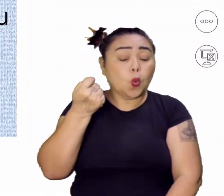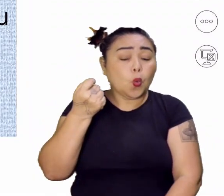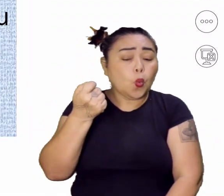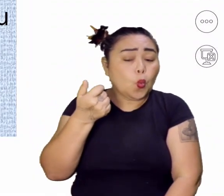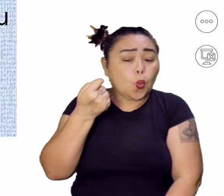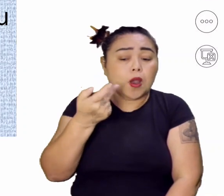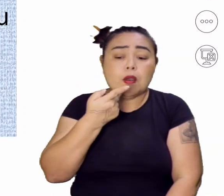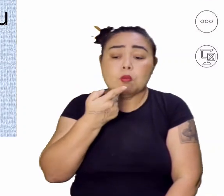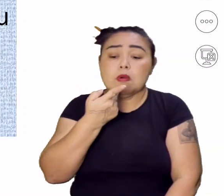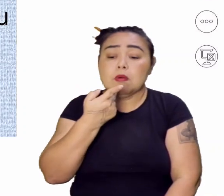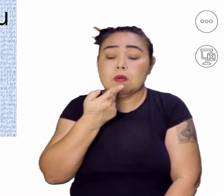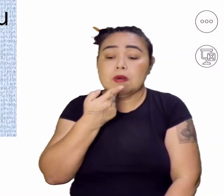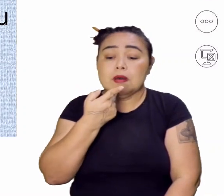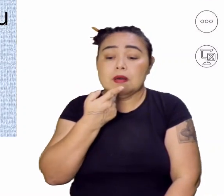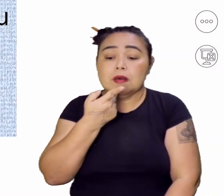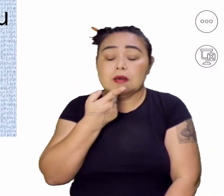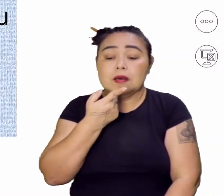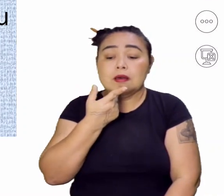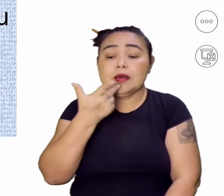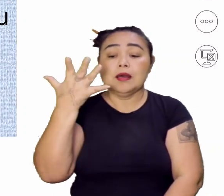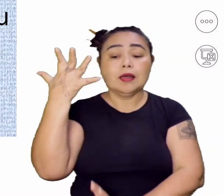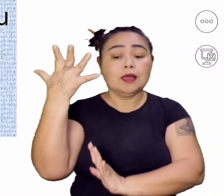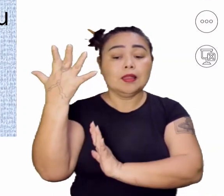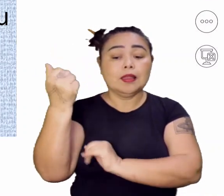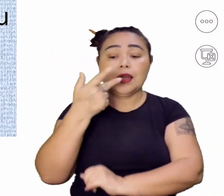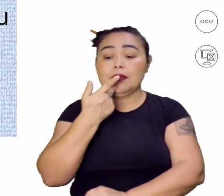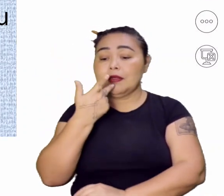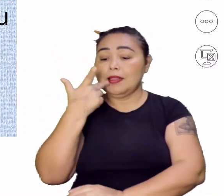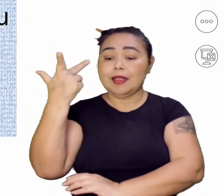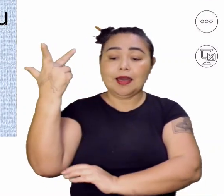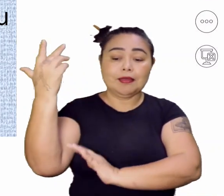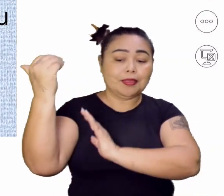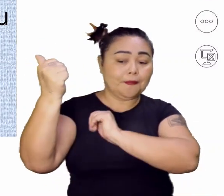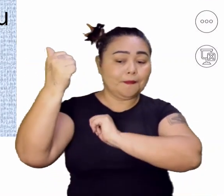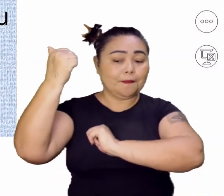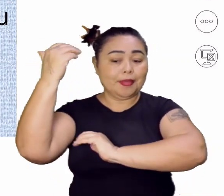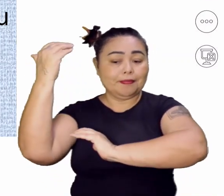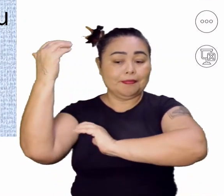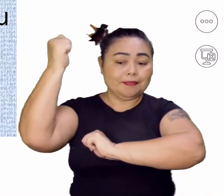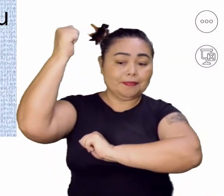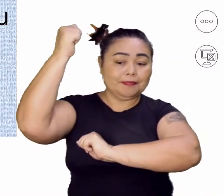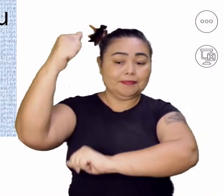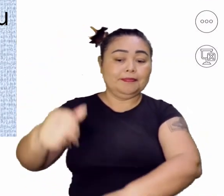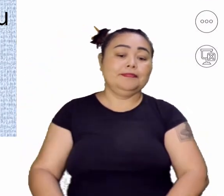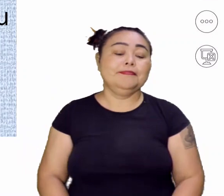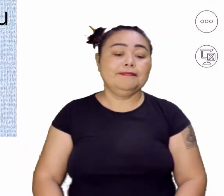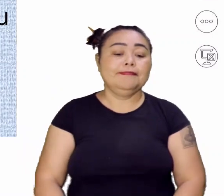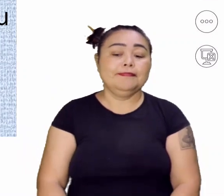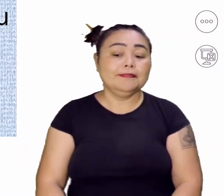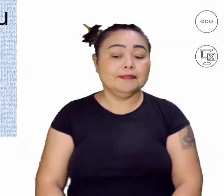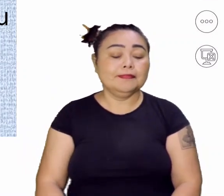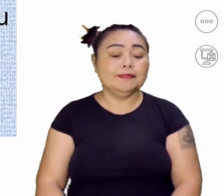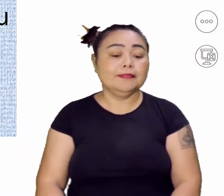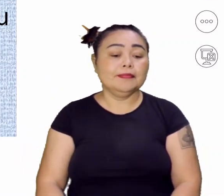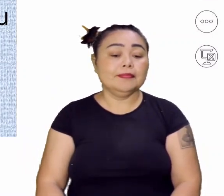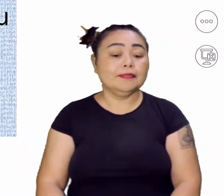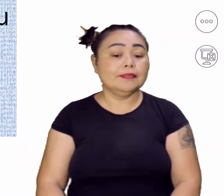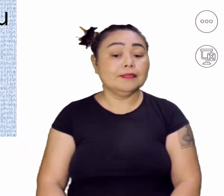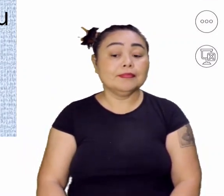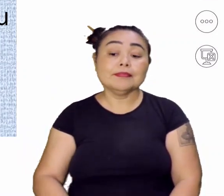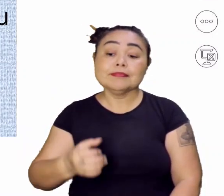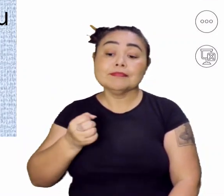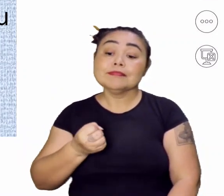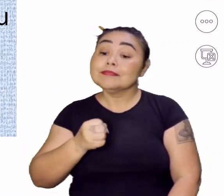para falar, falar espanhol. Então, se a Espanha